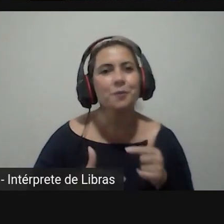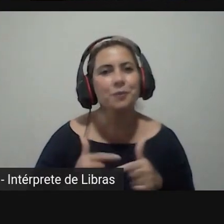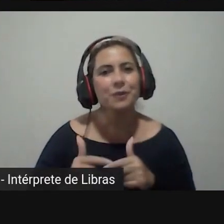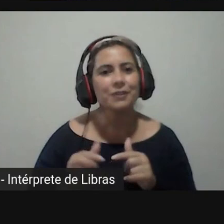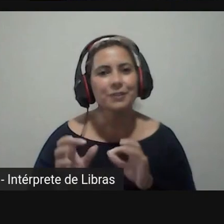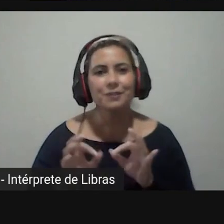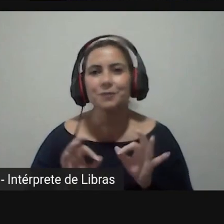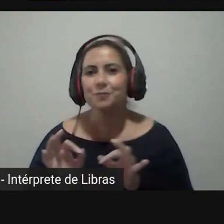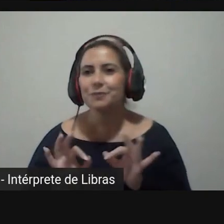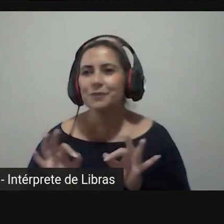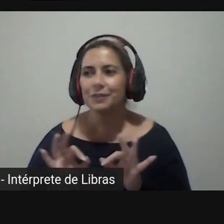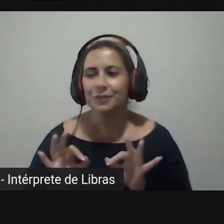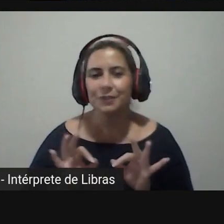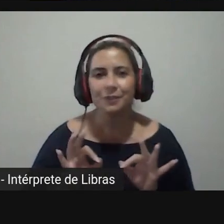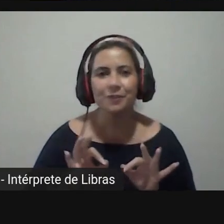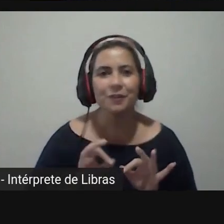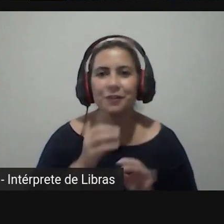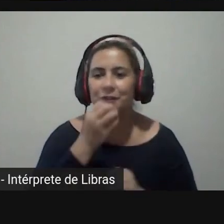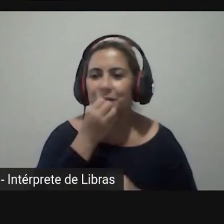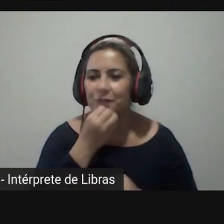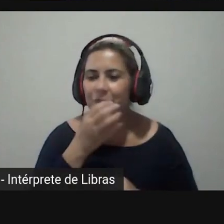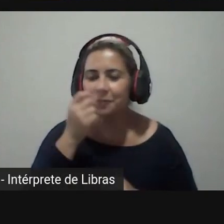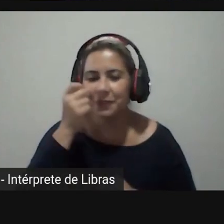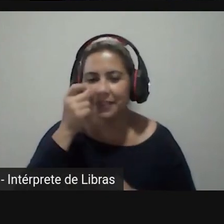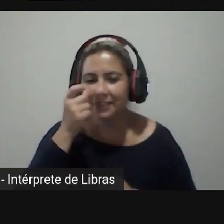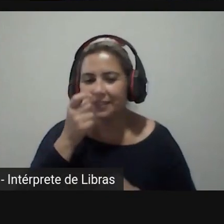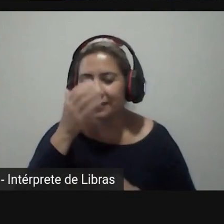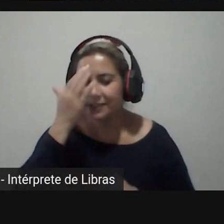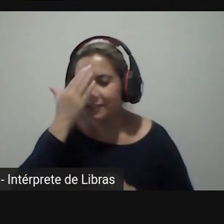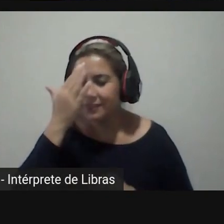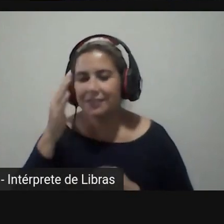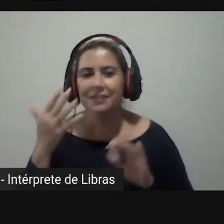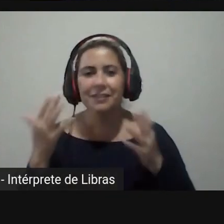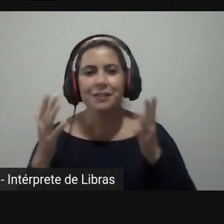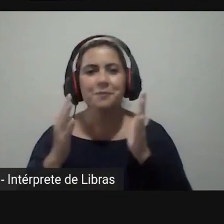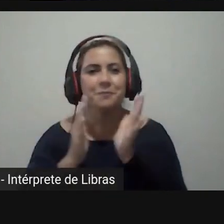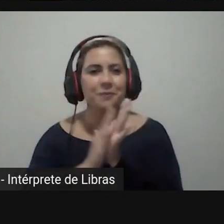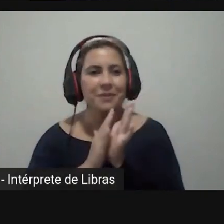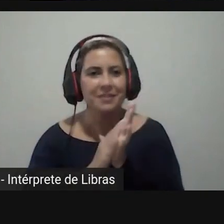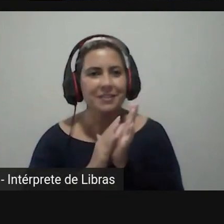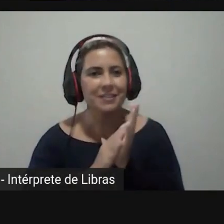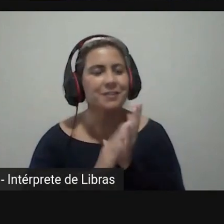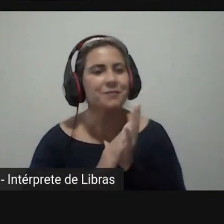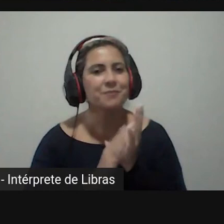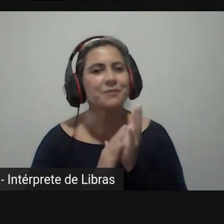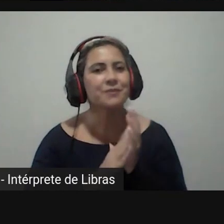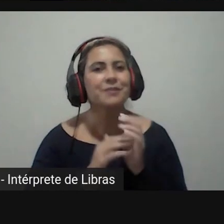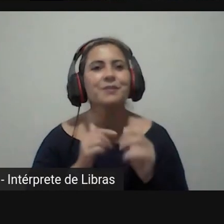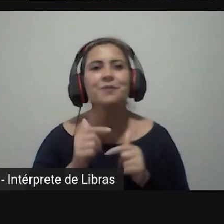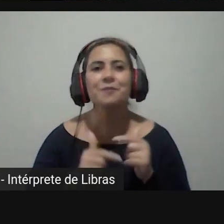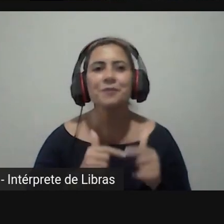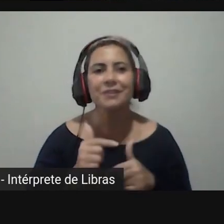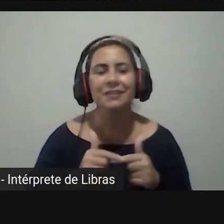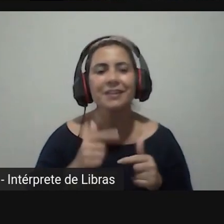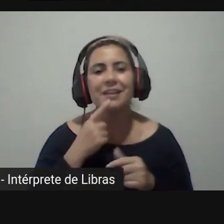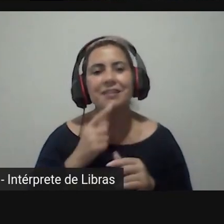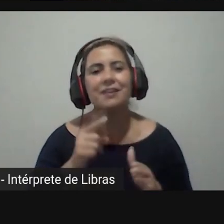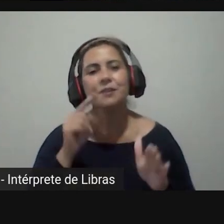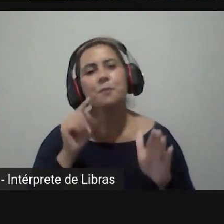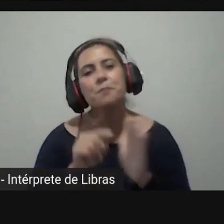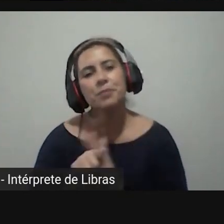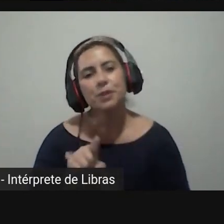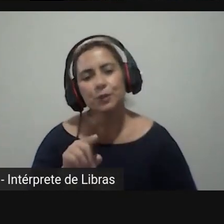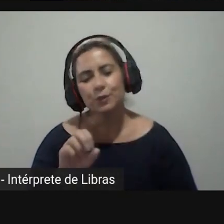mediação da mesa que foi muito interessante agradeço e parabenizo os colegas pelo trabalho e eu queria fazer uma pergunta ao Sérgio